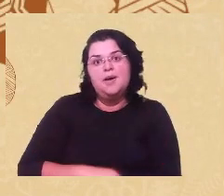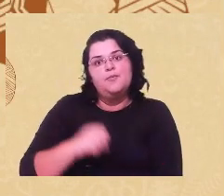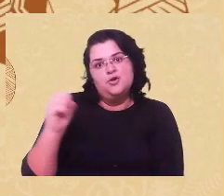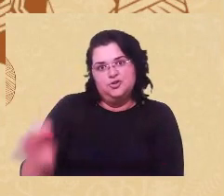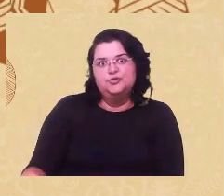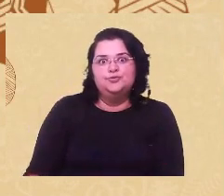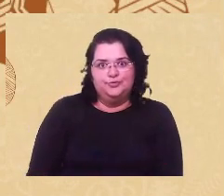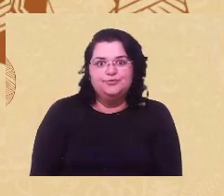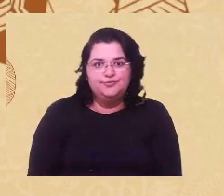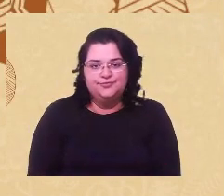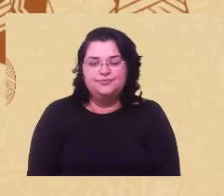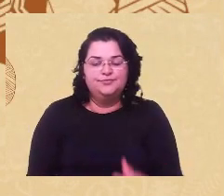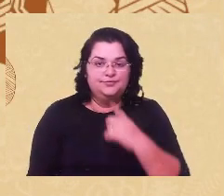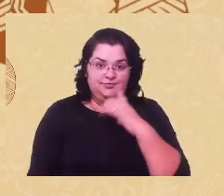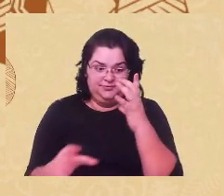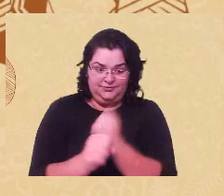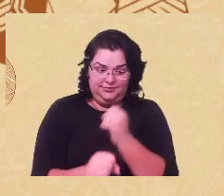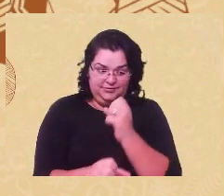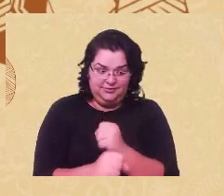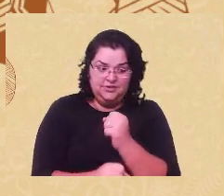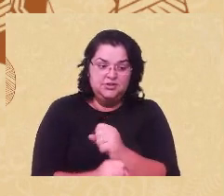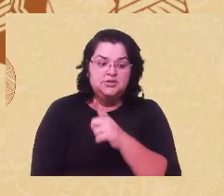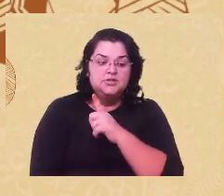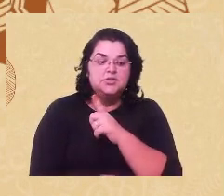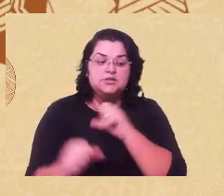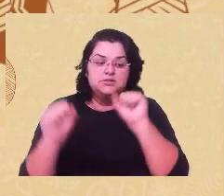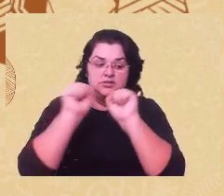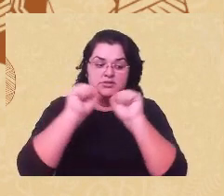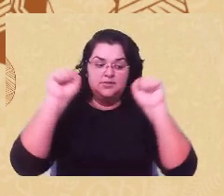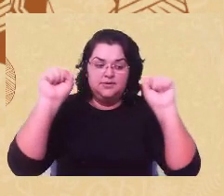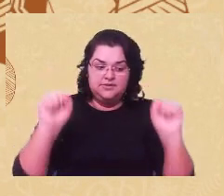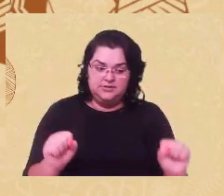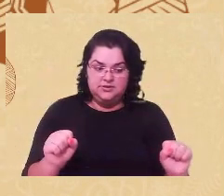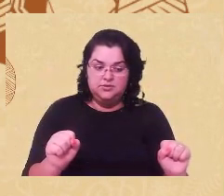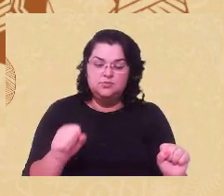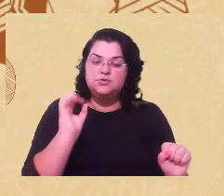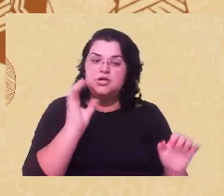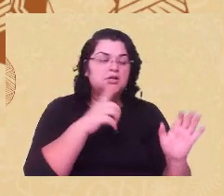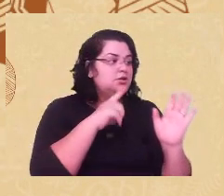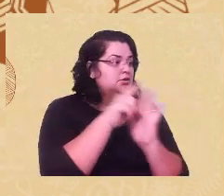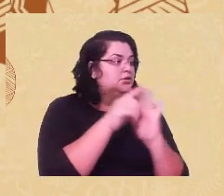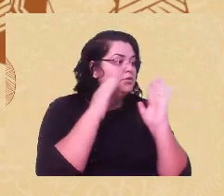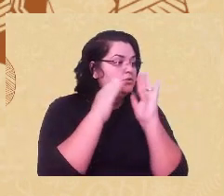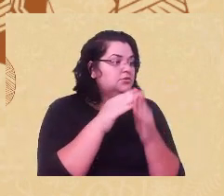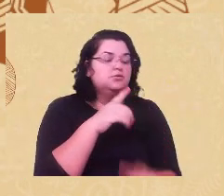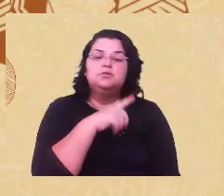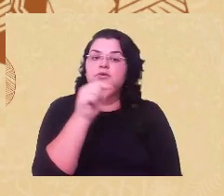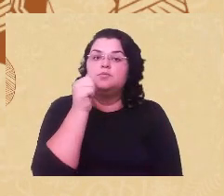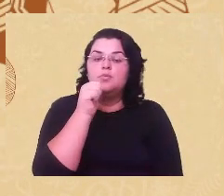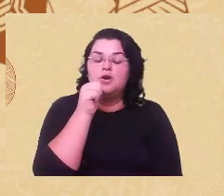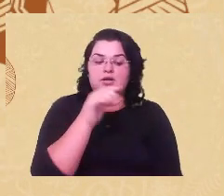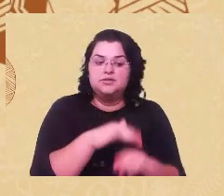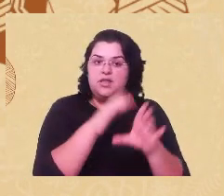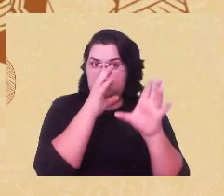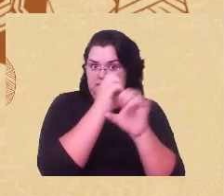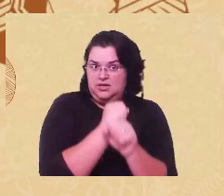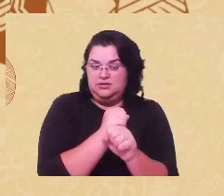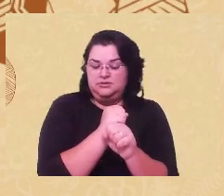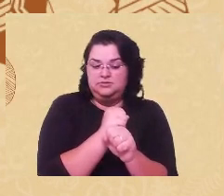dados, né, que aparece na sistematização que a Emanuele faz é que as mulheres negras, e aí a gente está entendendo